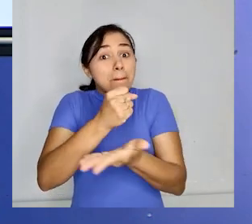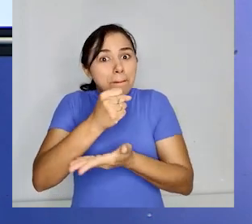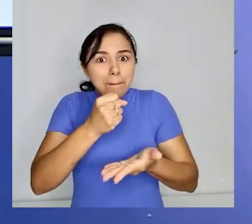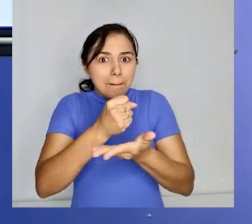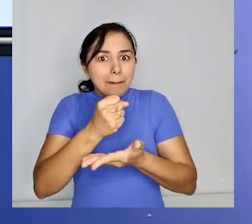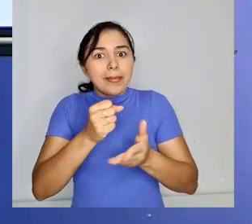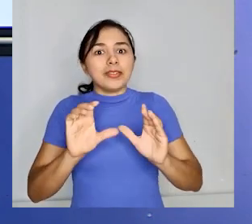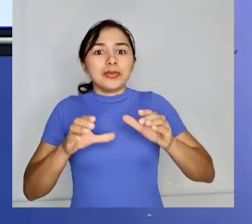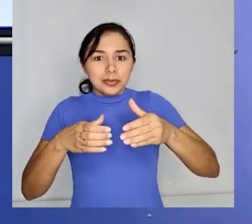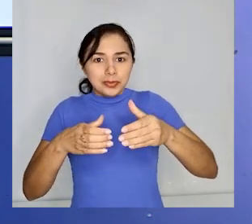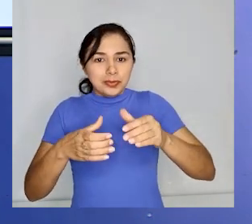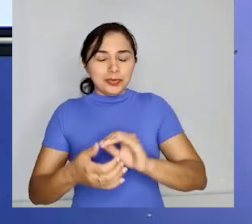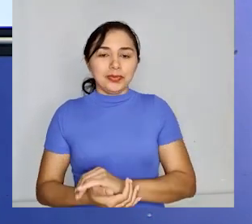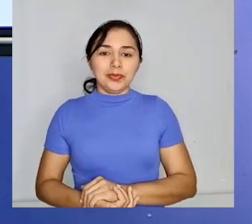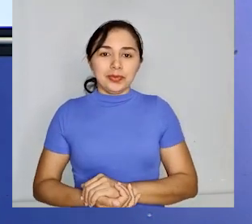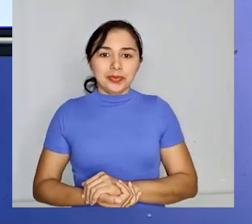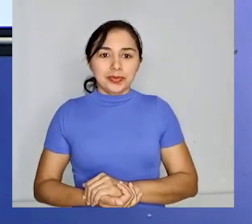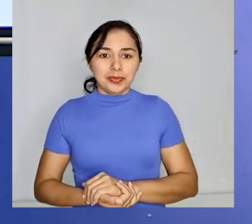mesma família.